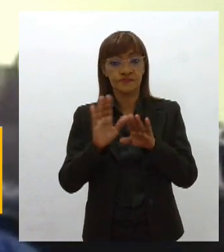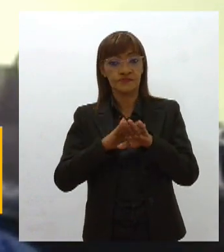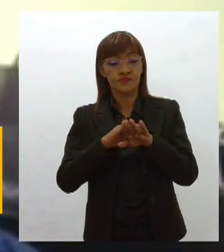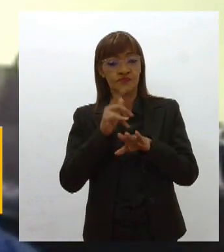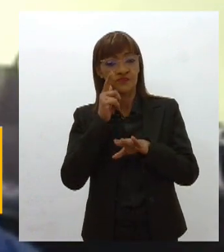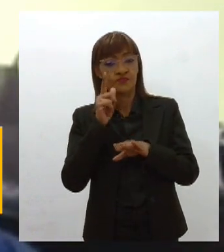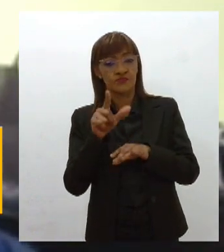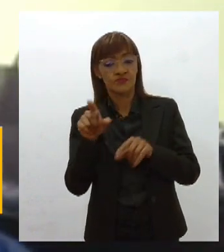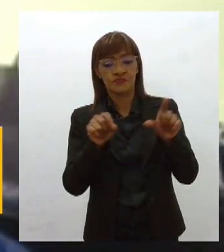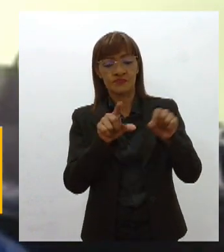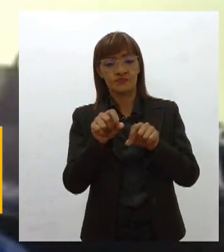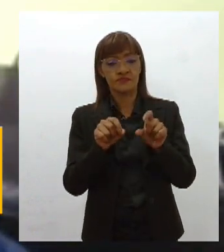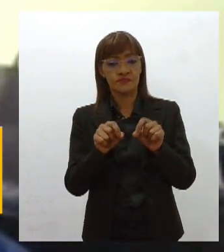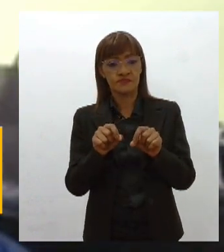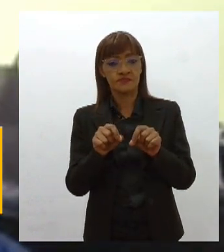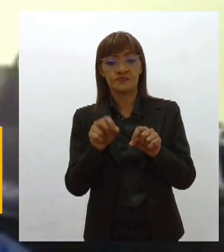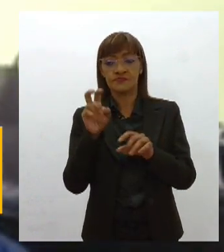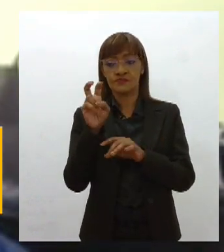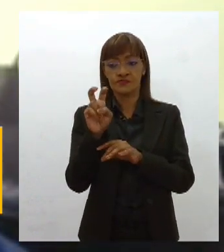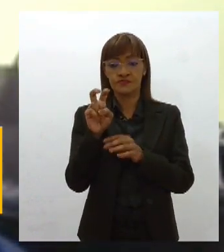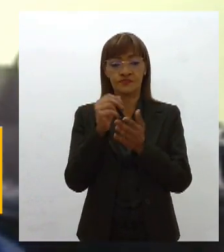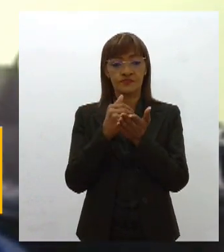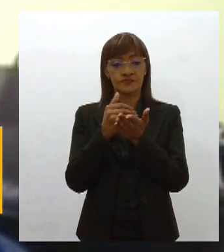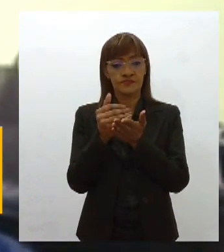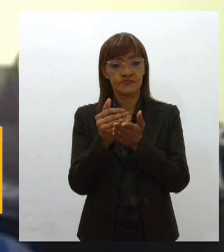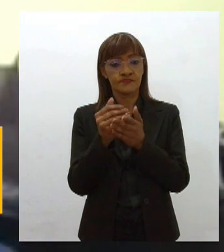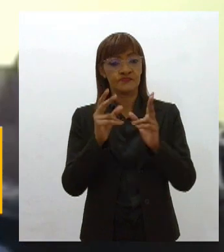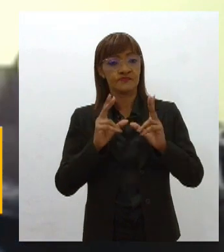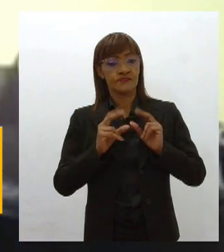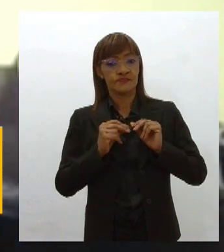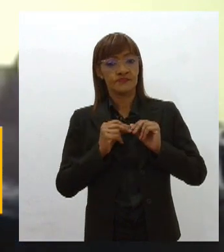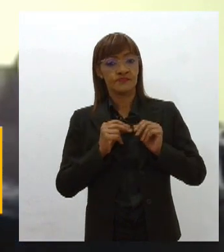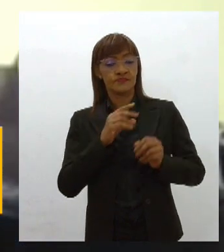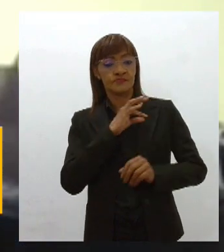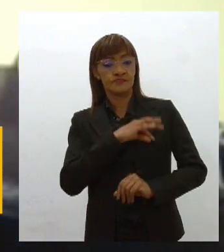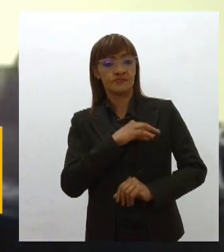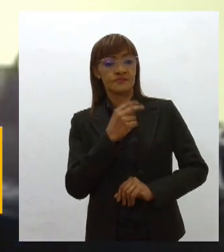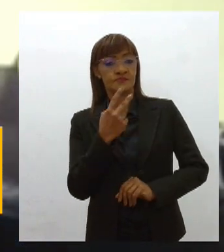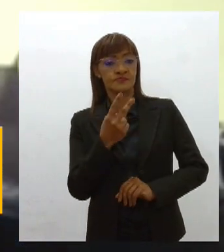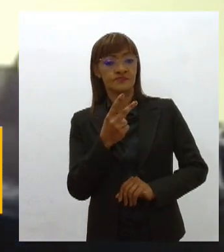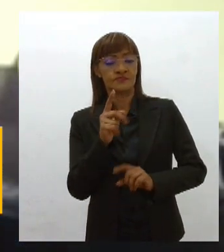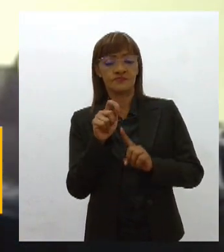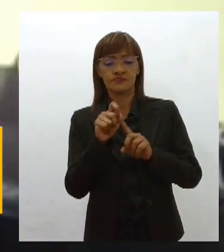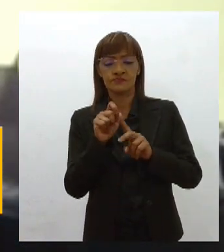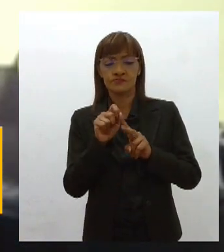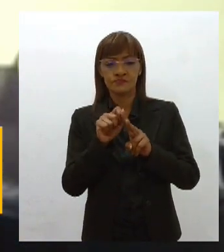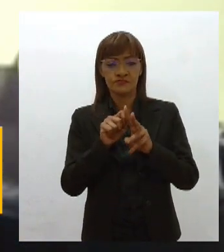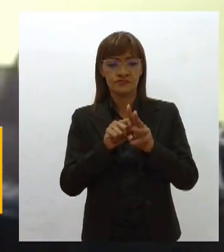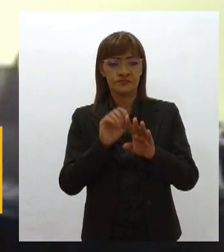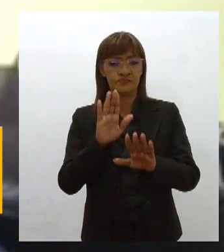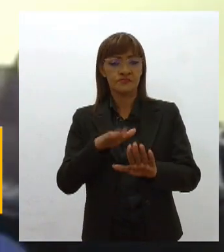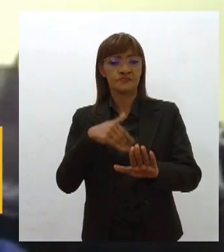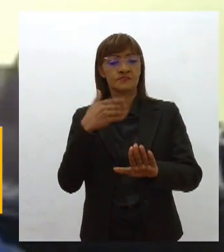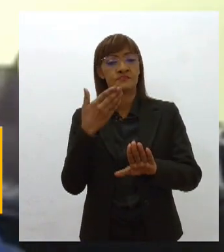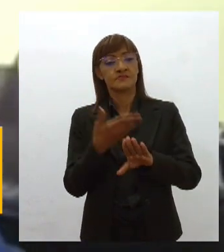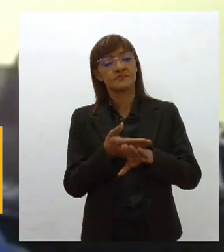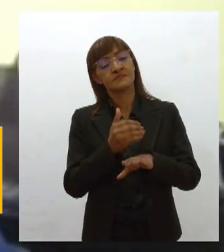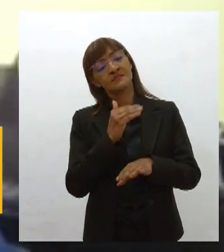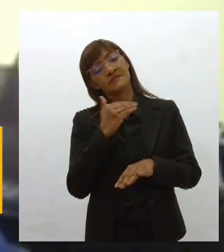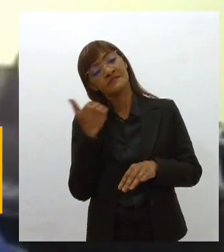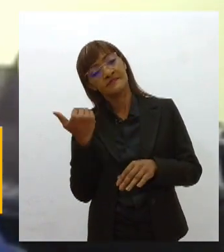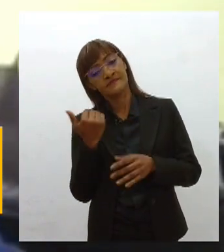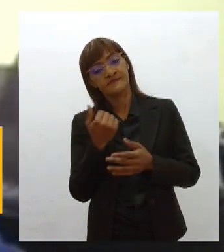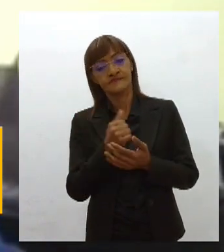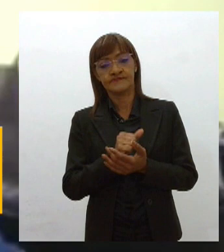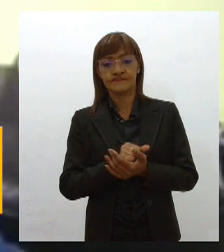inicialmente serão cinco, passam a receber dois salários mínimos todos os meses, até com todo o seu tempo de existência